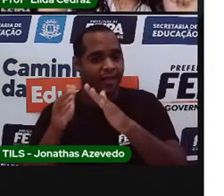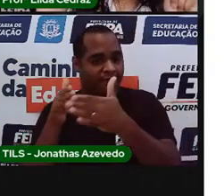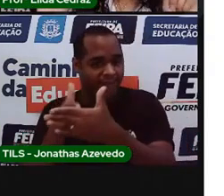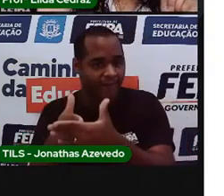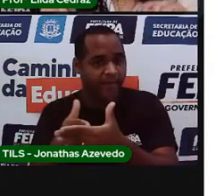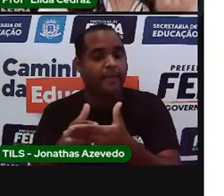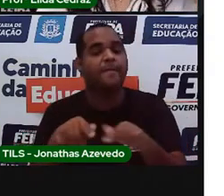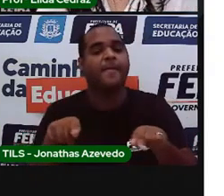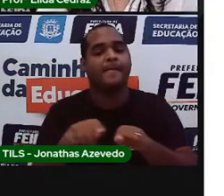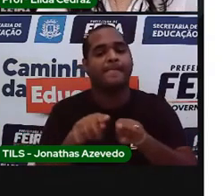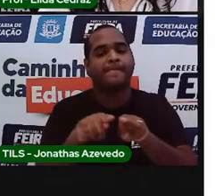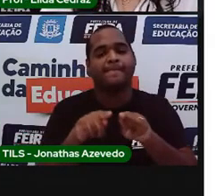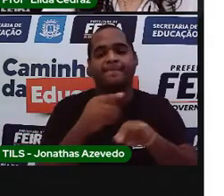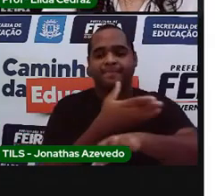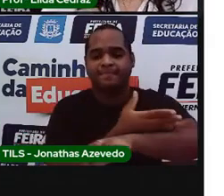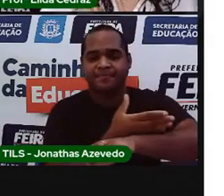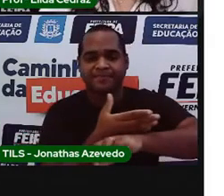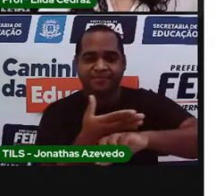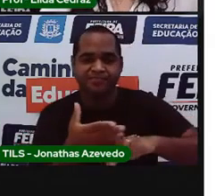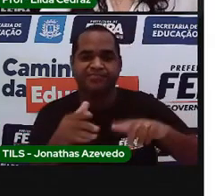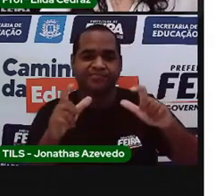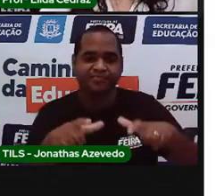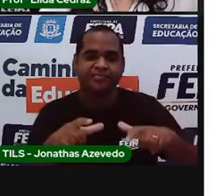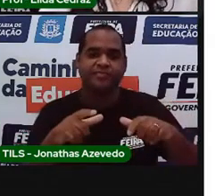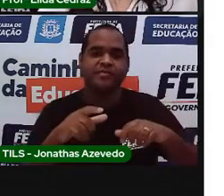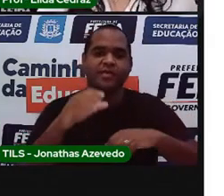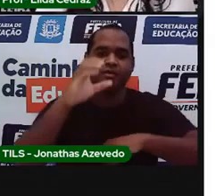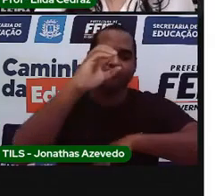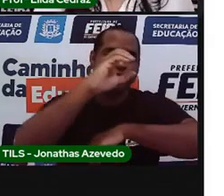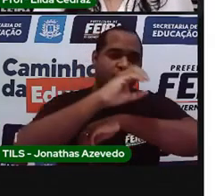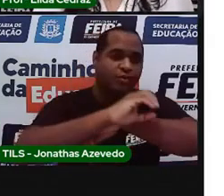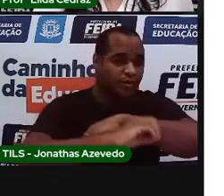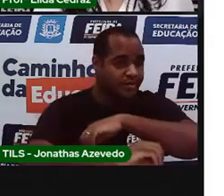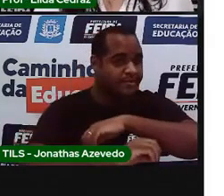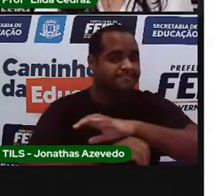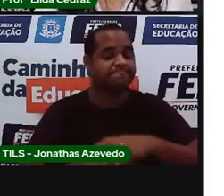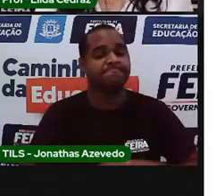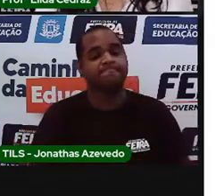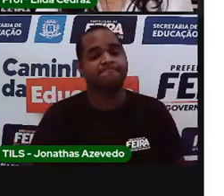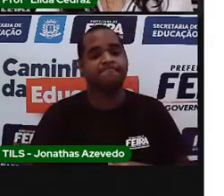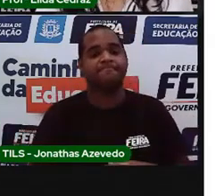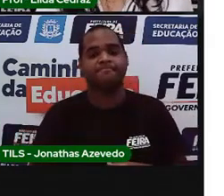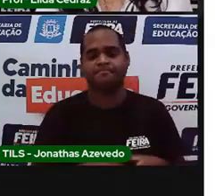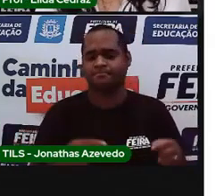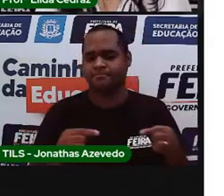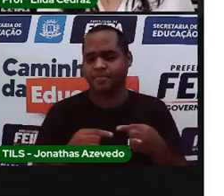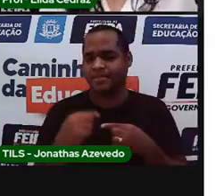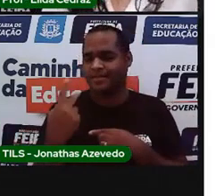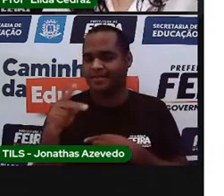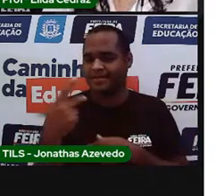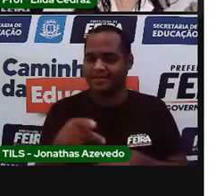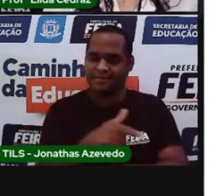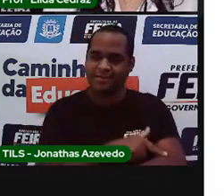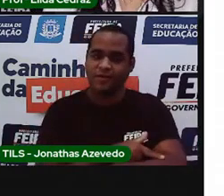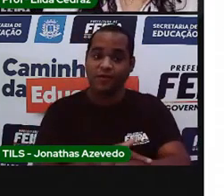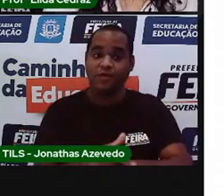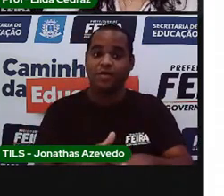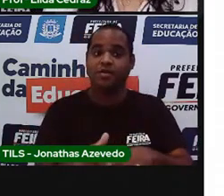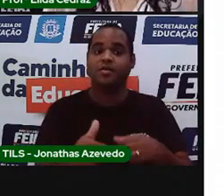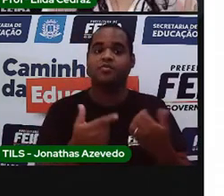tem o costume de passear para ver o pôr do sol. É um comportamento. É uma